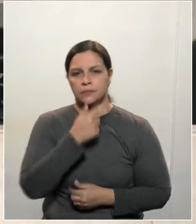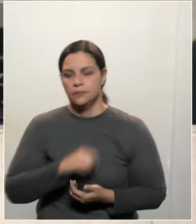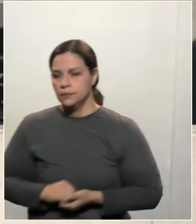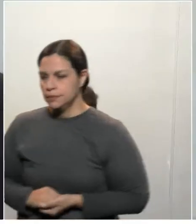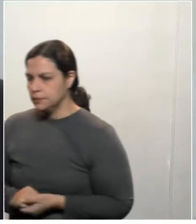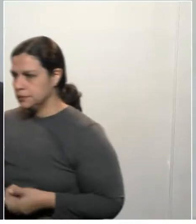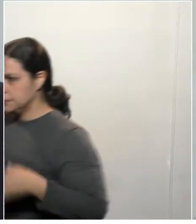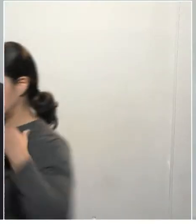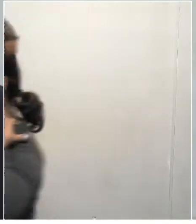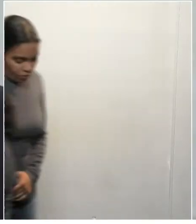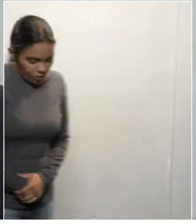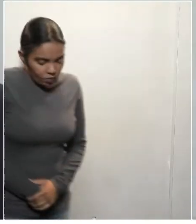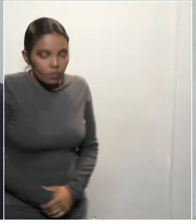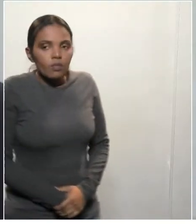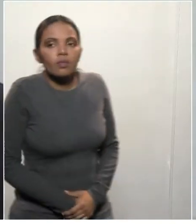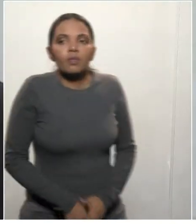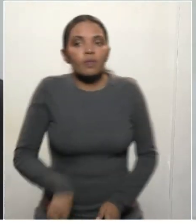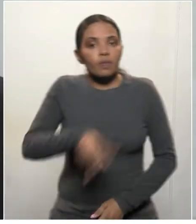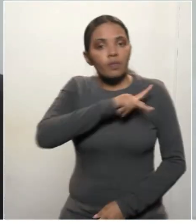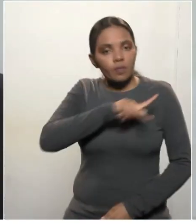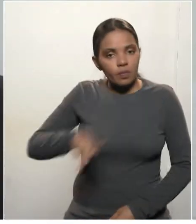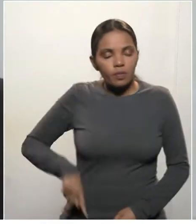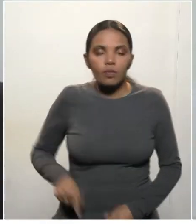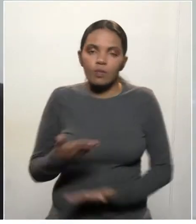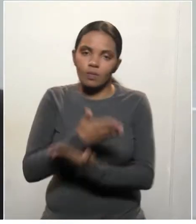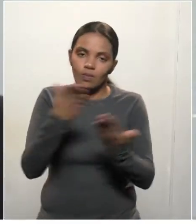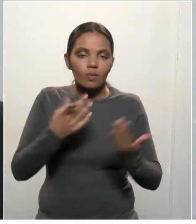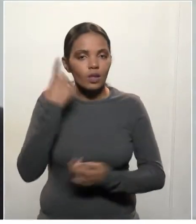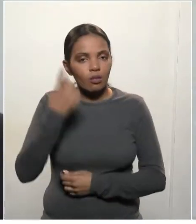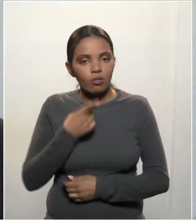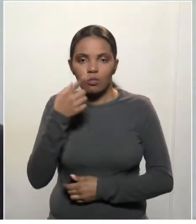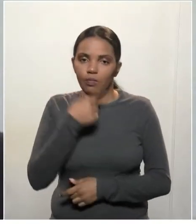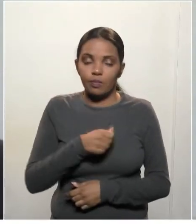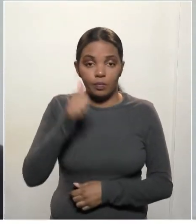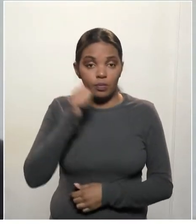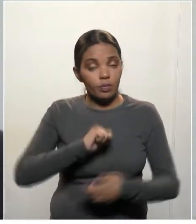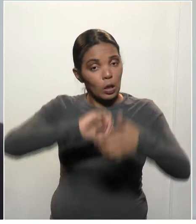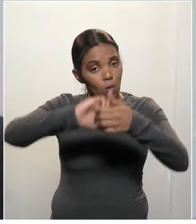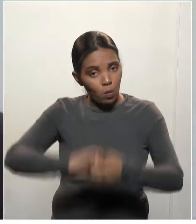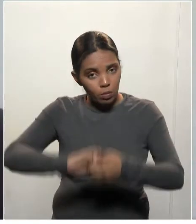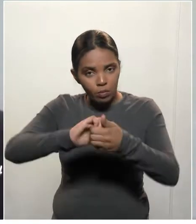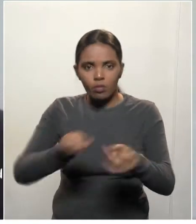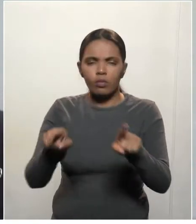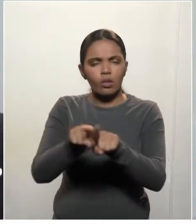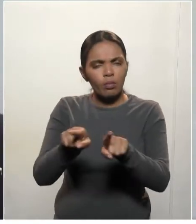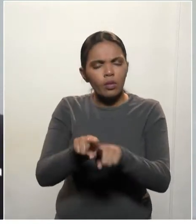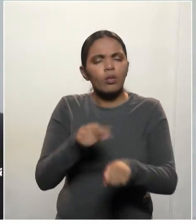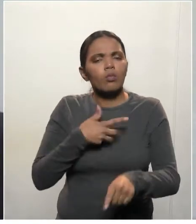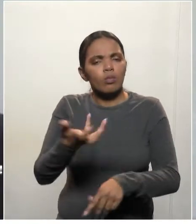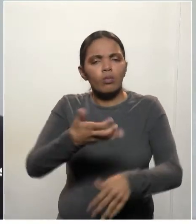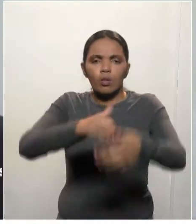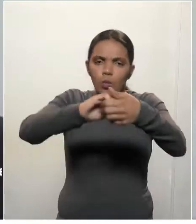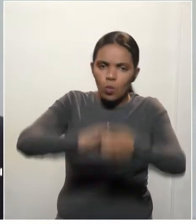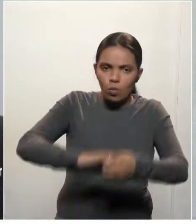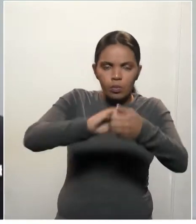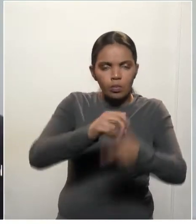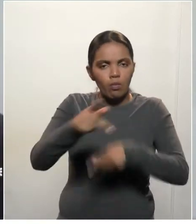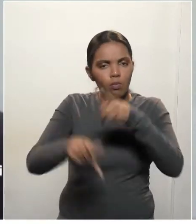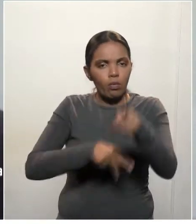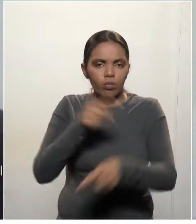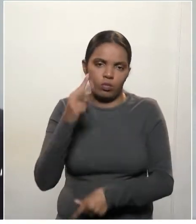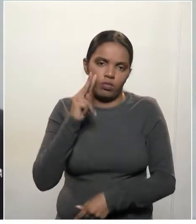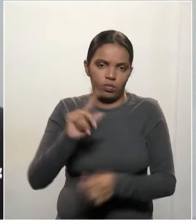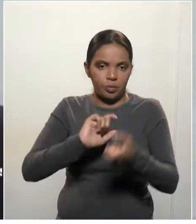Senhor presidente, senhores deputados, senhoras deputadas, quero cumprimentá-los, cumprimentar a população que acompanha esta